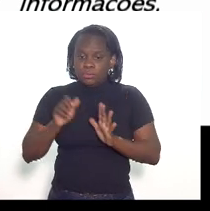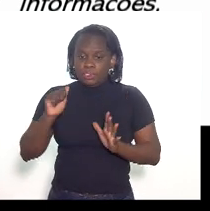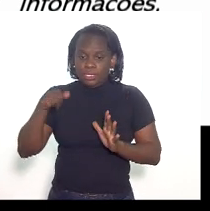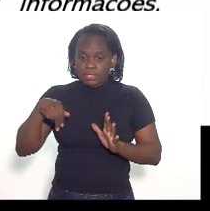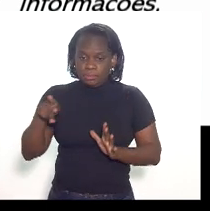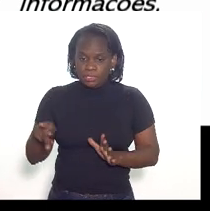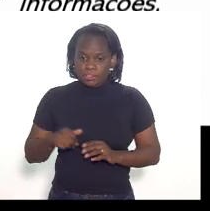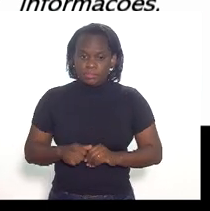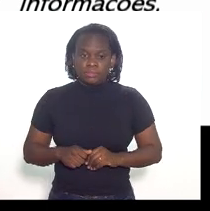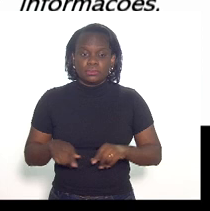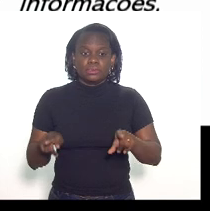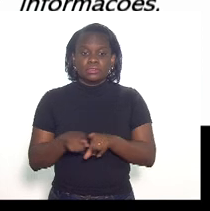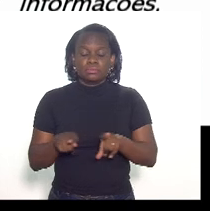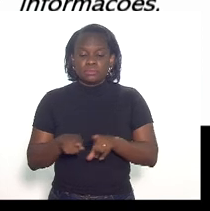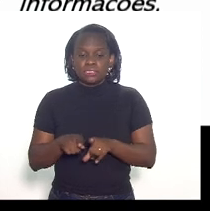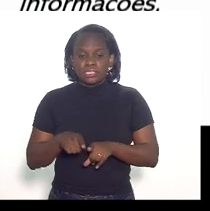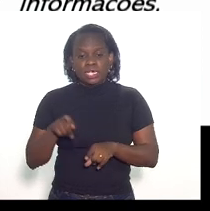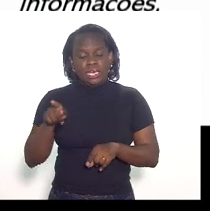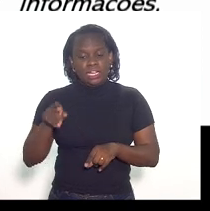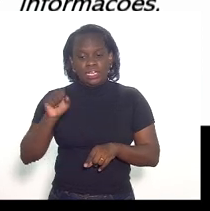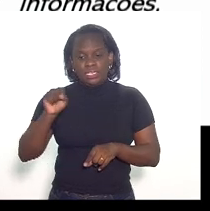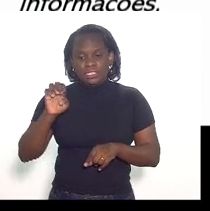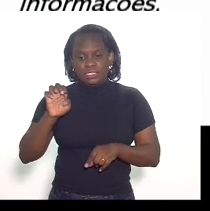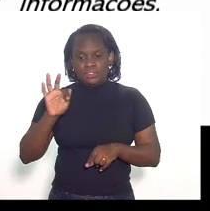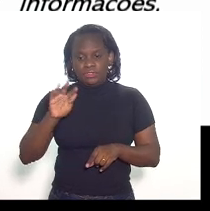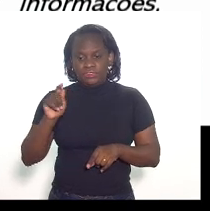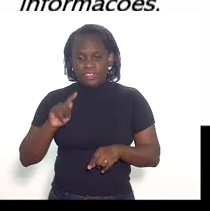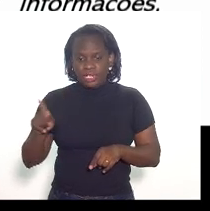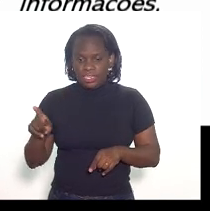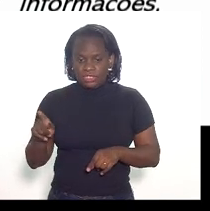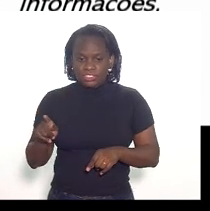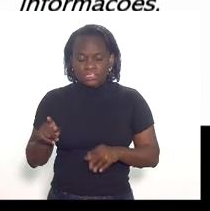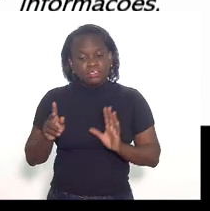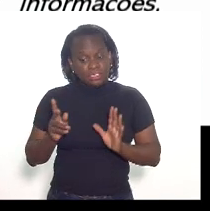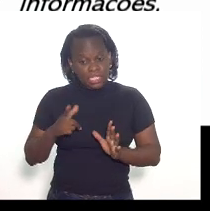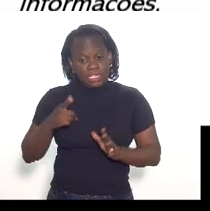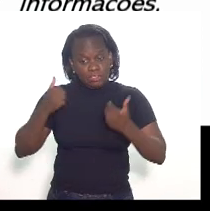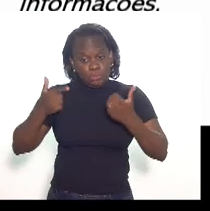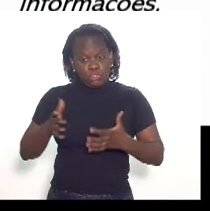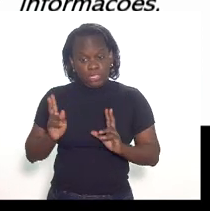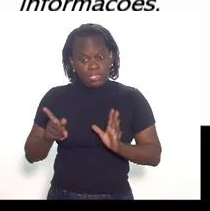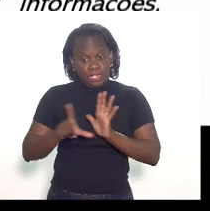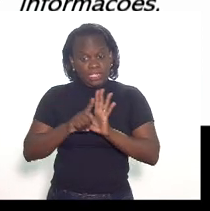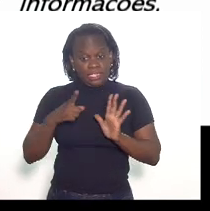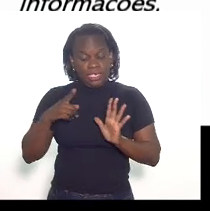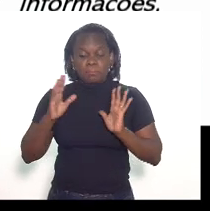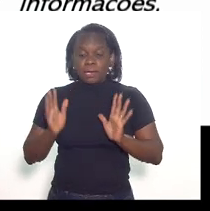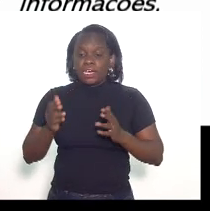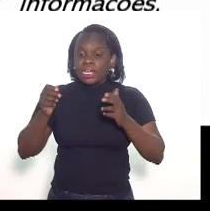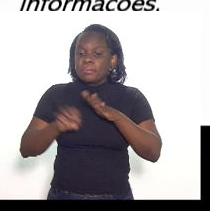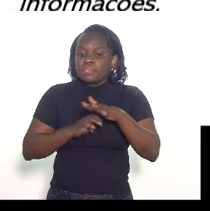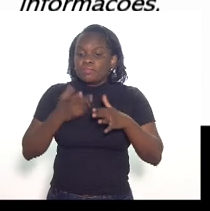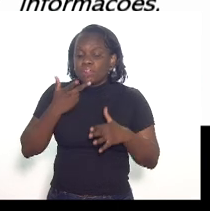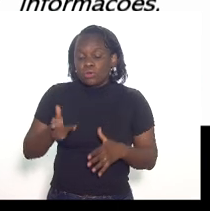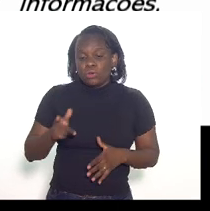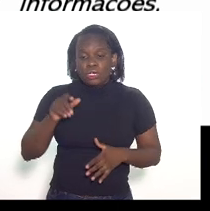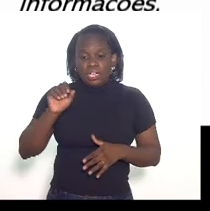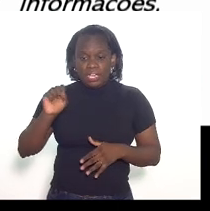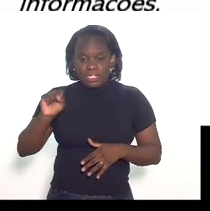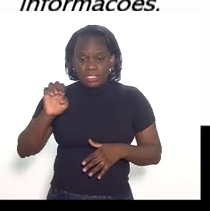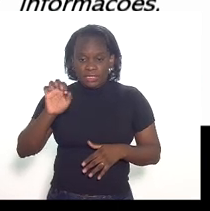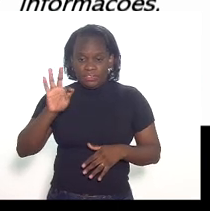ANP e a última alegação mesmo havendo a lei a empresa alegava